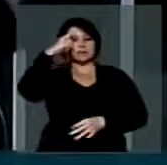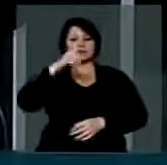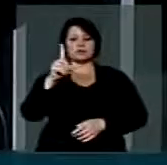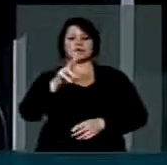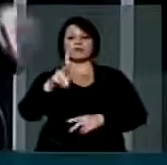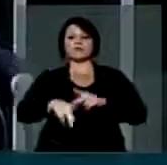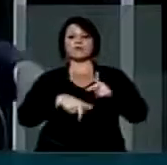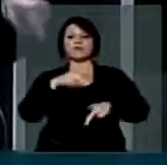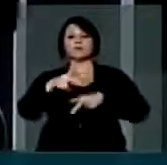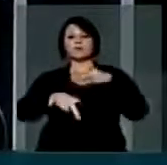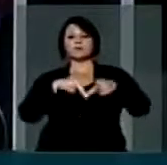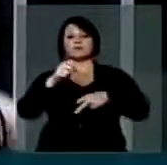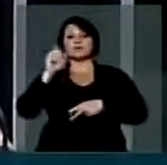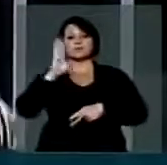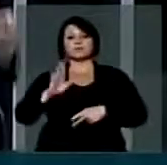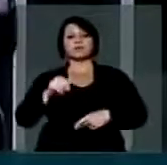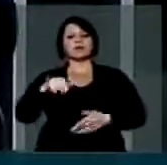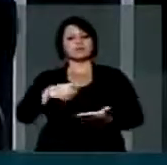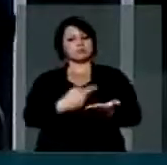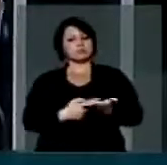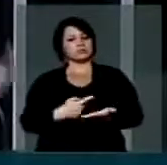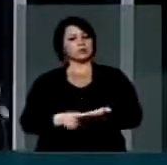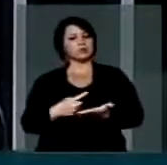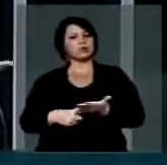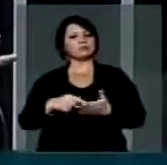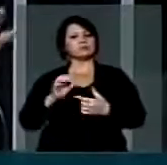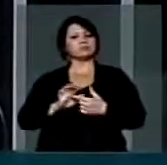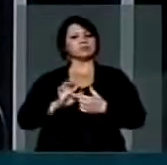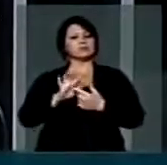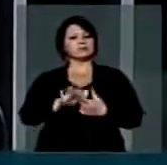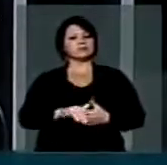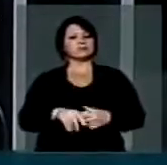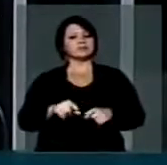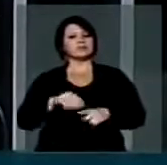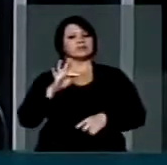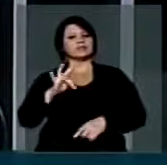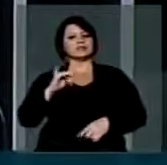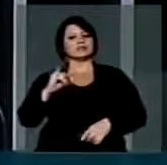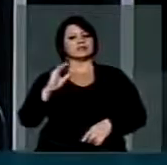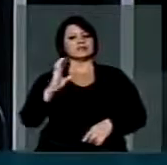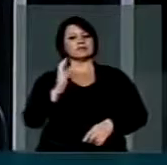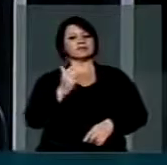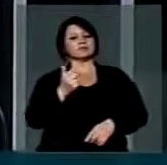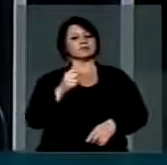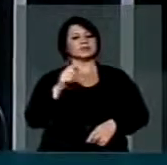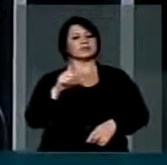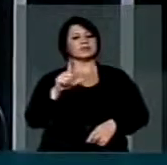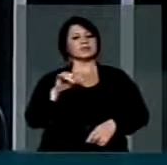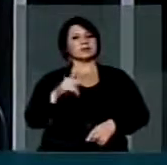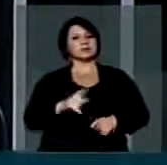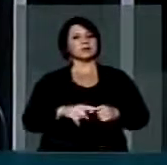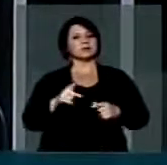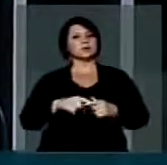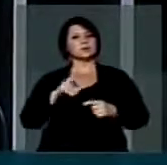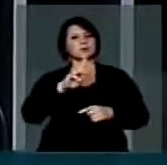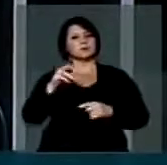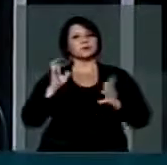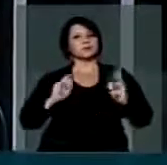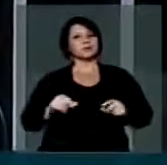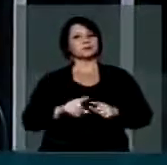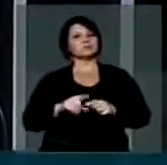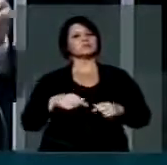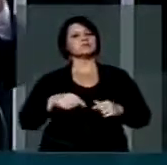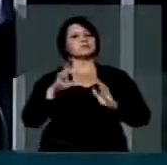brasileiro, e aqui se acordou, aqui se votou, aqui se referendou a lei do ficha limpa. Por isso, esses decretos aí colocados,